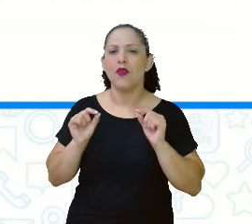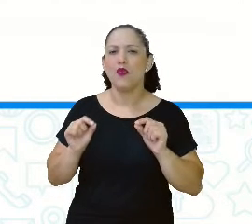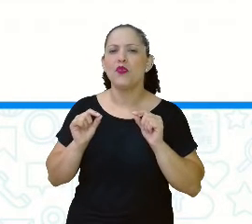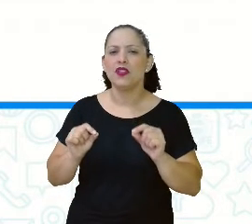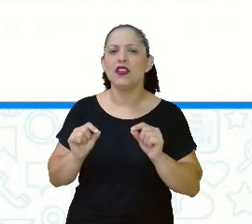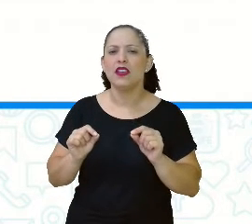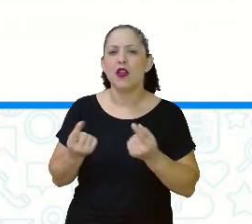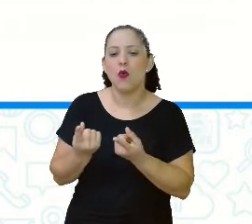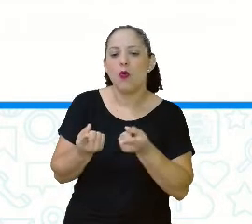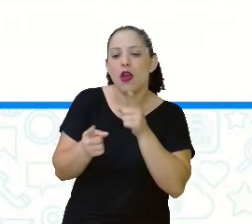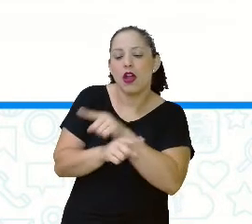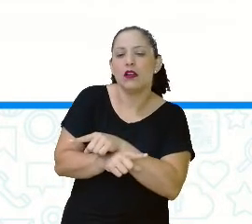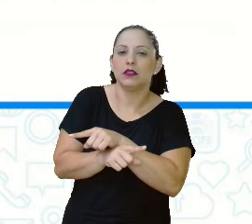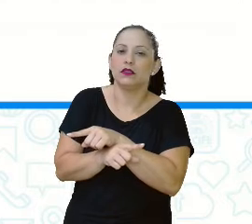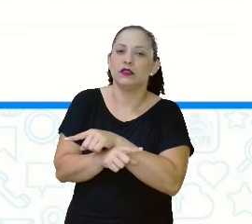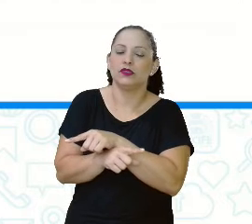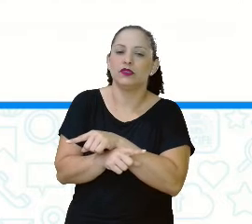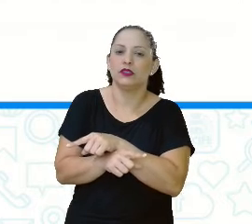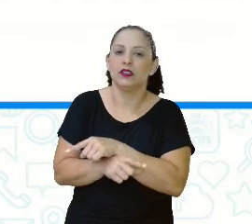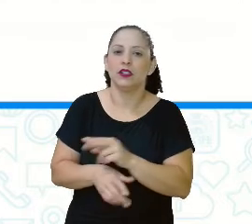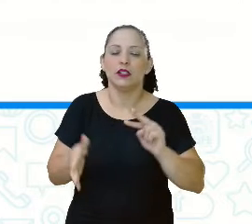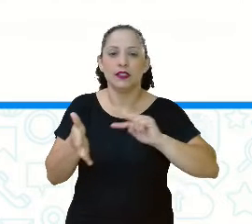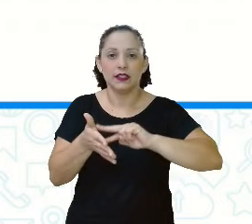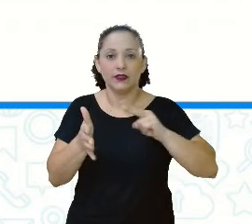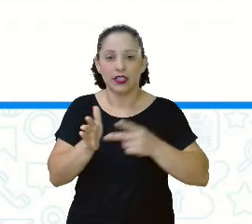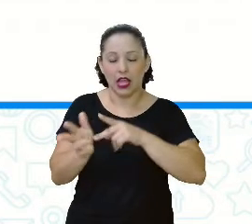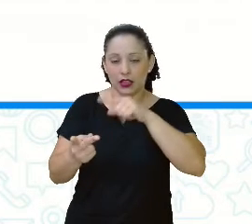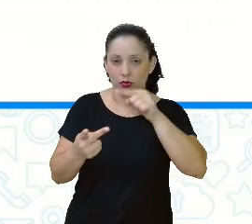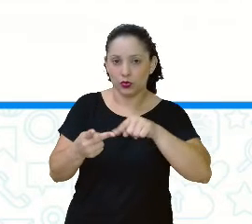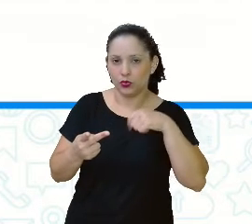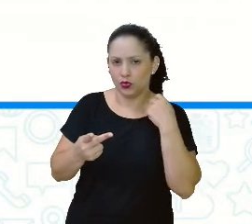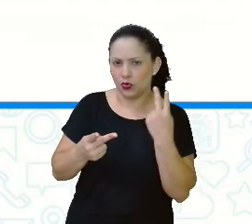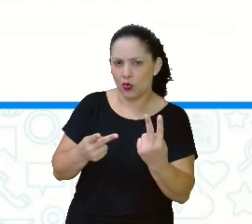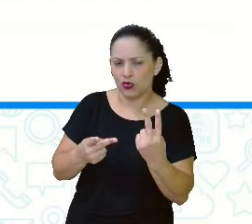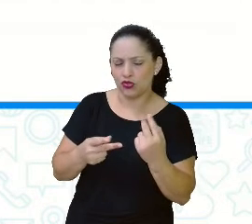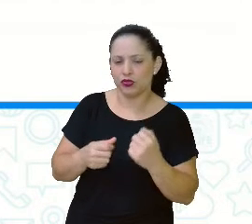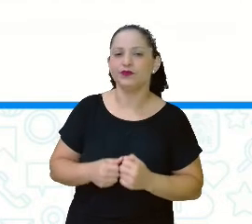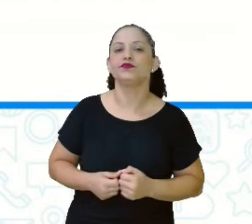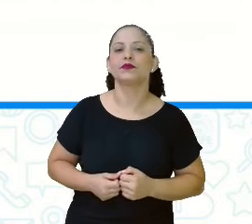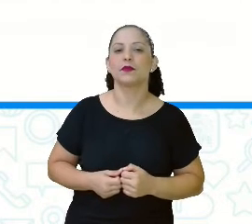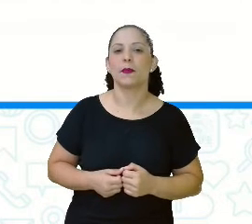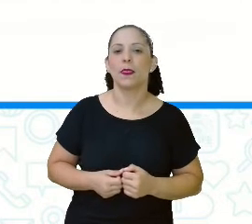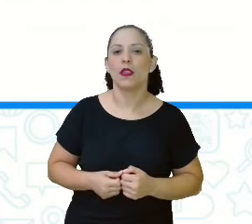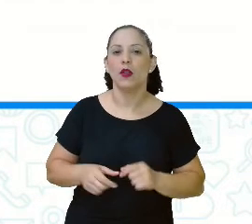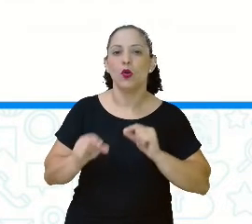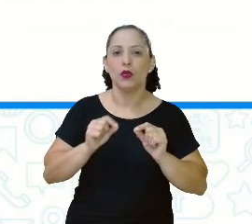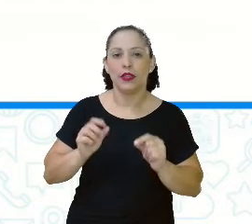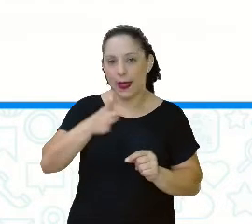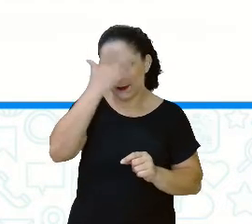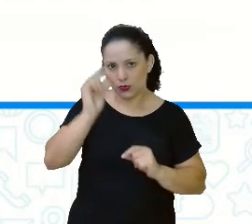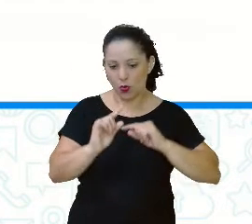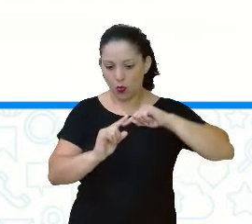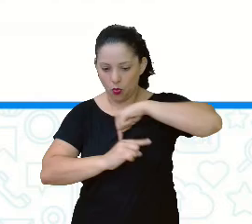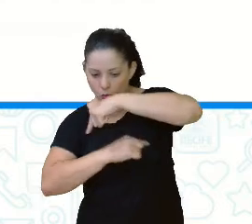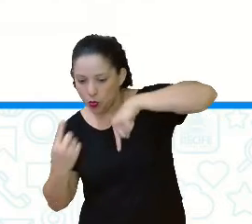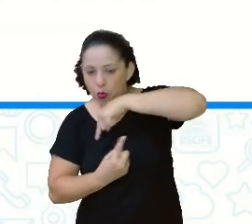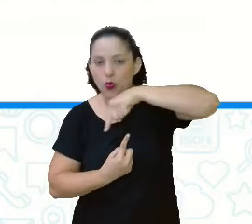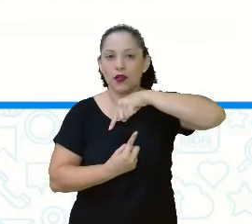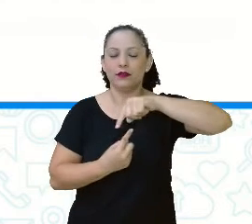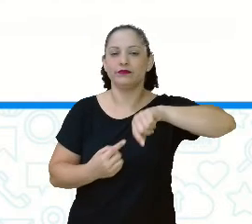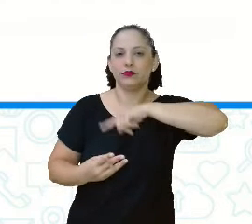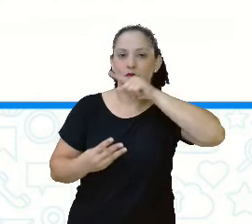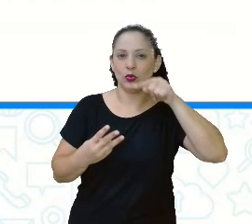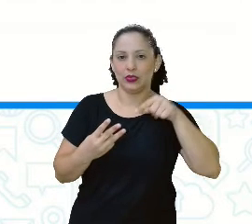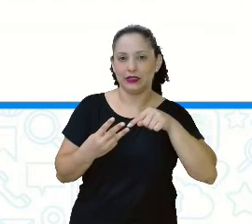anterior. O significado dois. Girar sobre si mesmo, ou uma pirueta. O